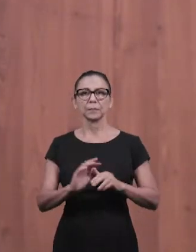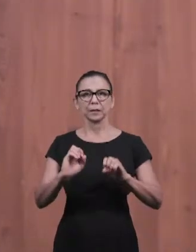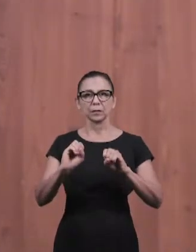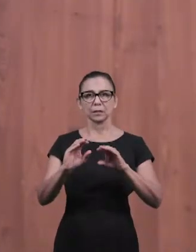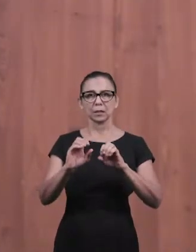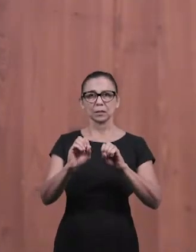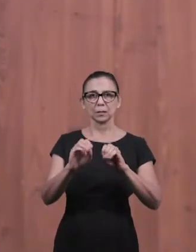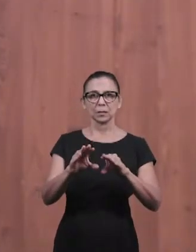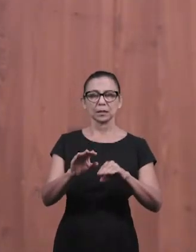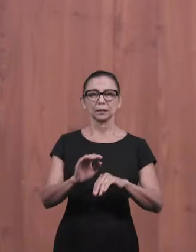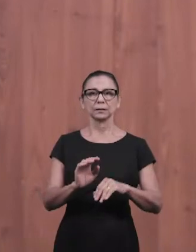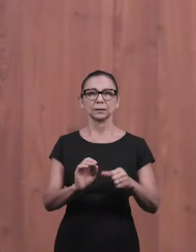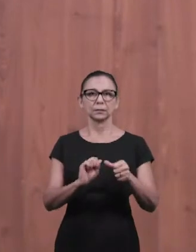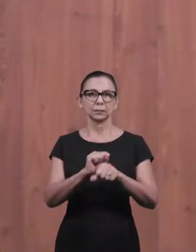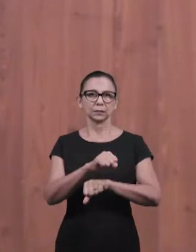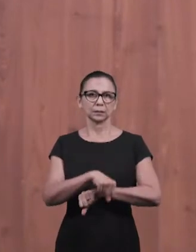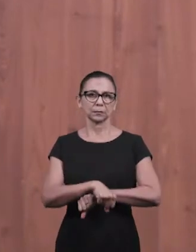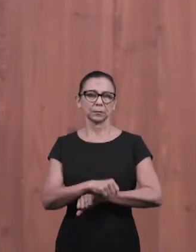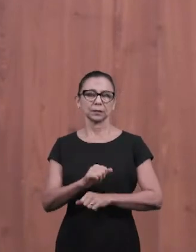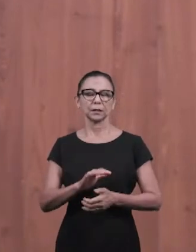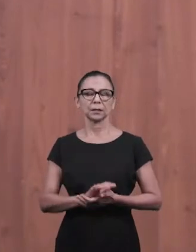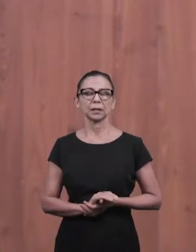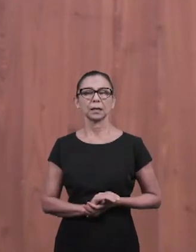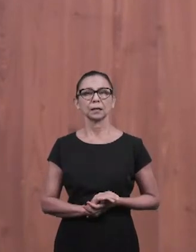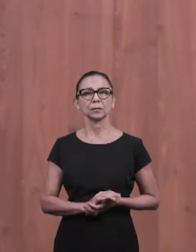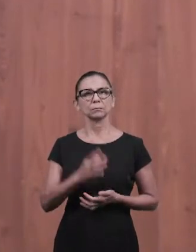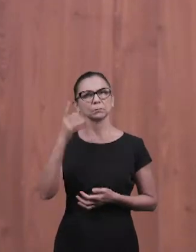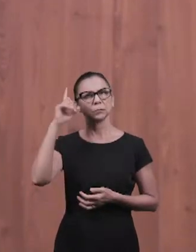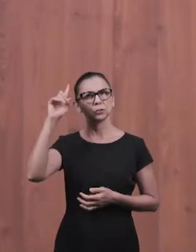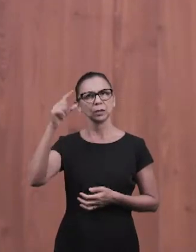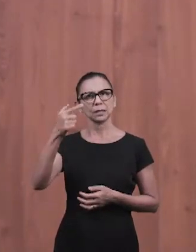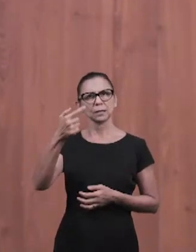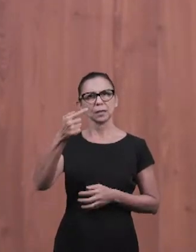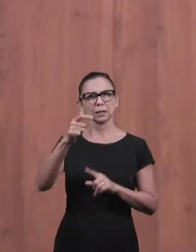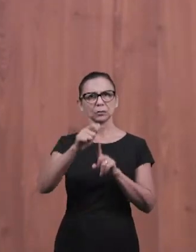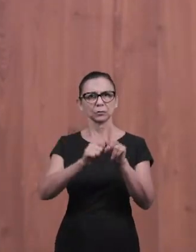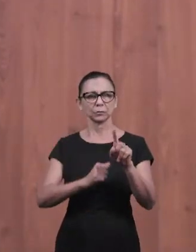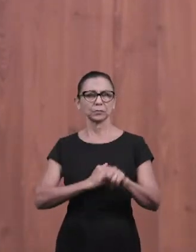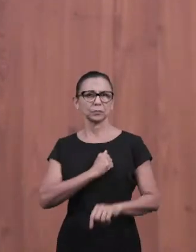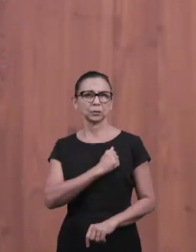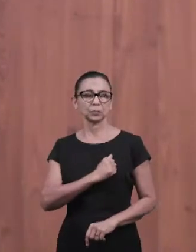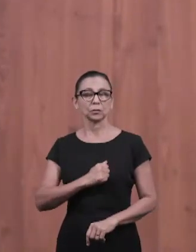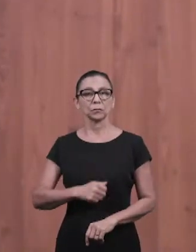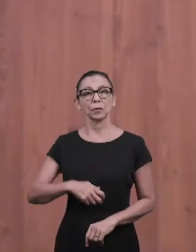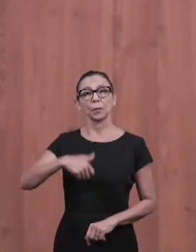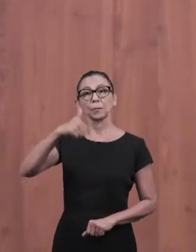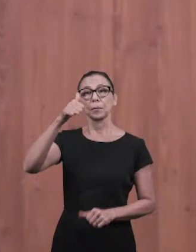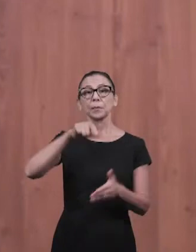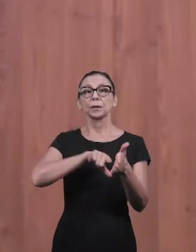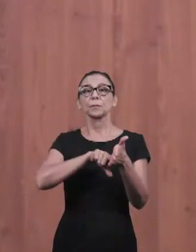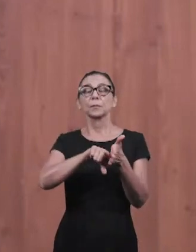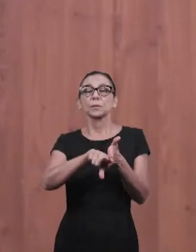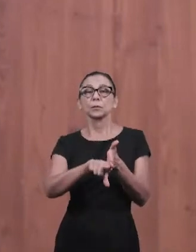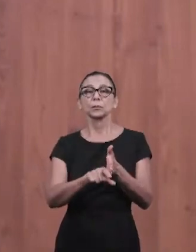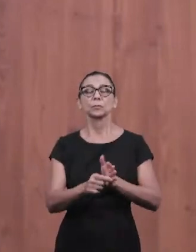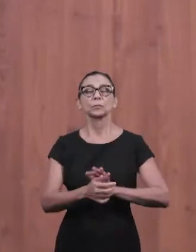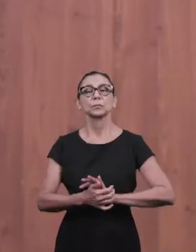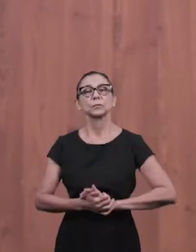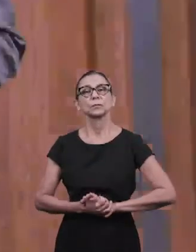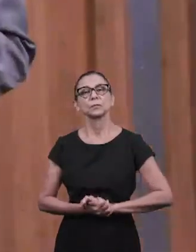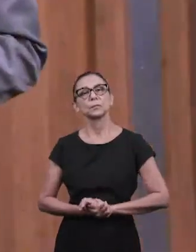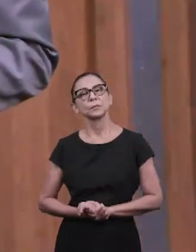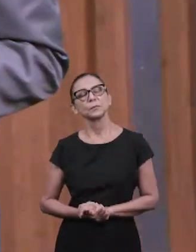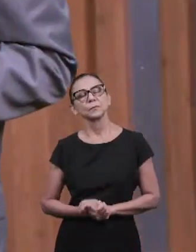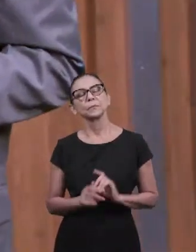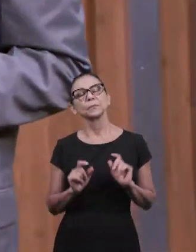ensinados no seminário do último dia 7 de agosto e nós vamos então a nossa primeira pergunta que vamos dirigir essa pergunta